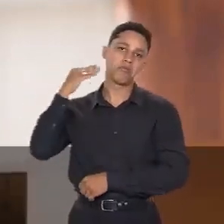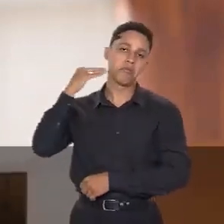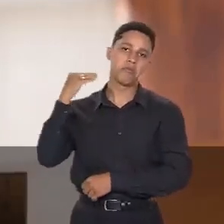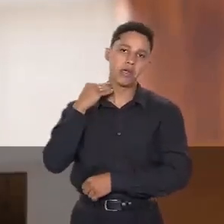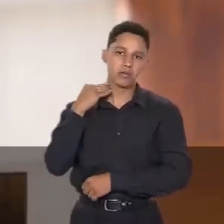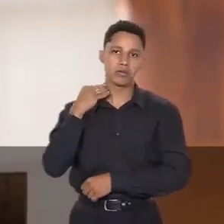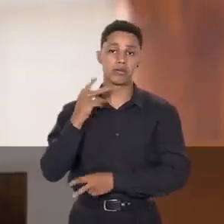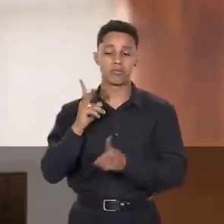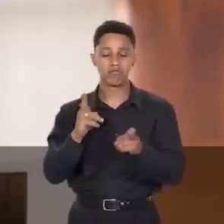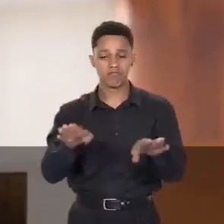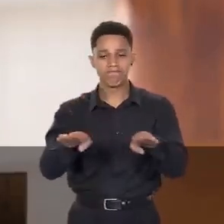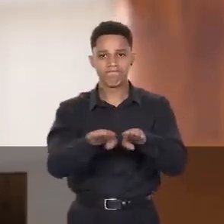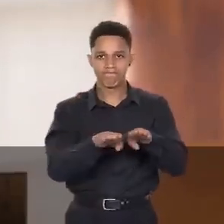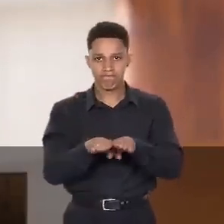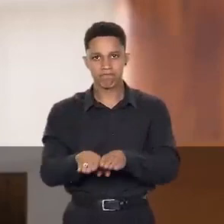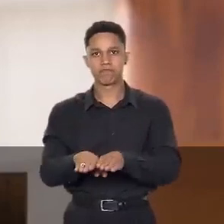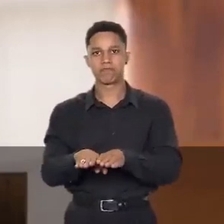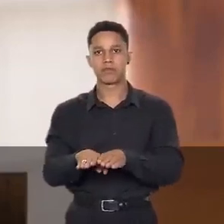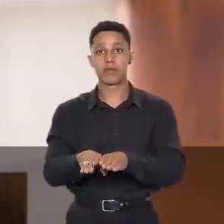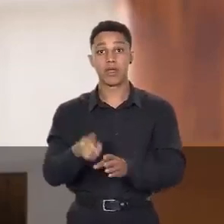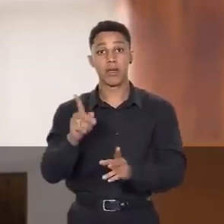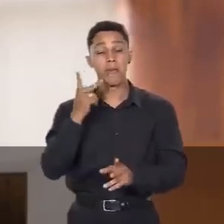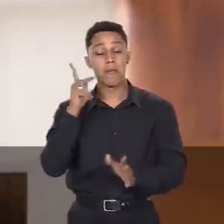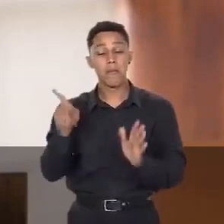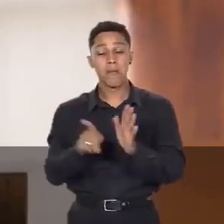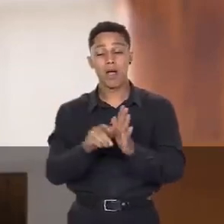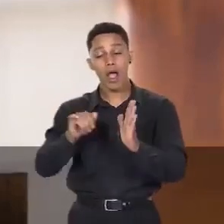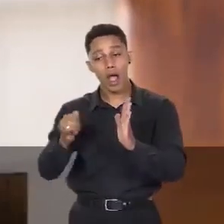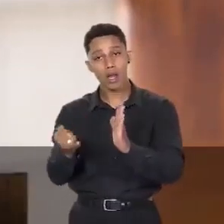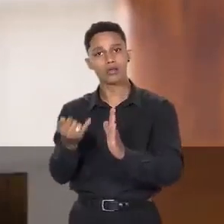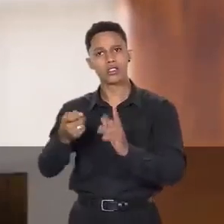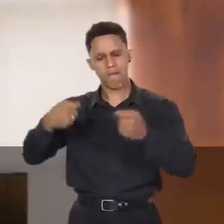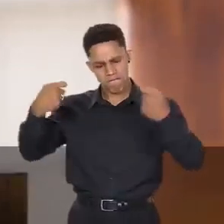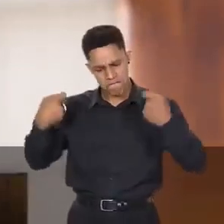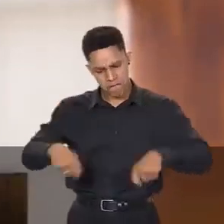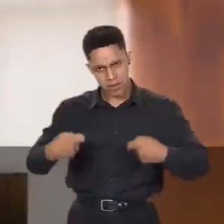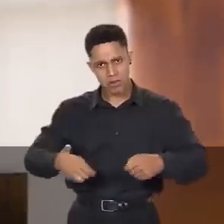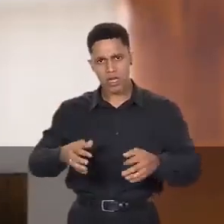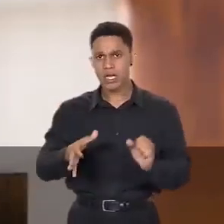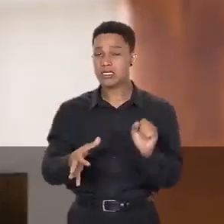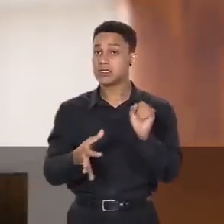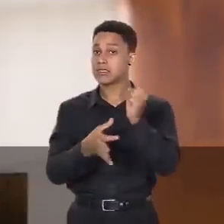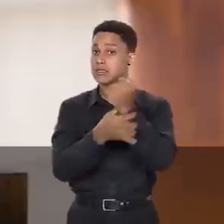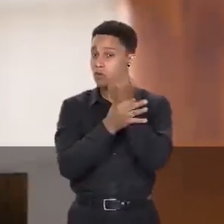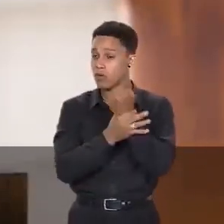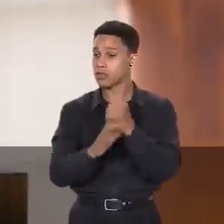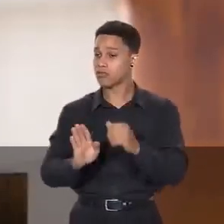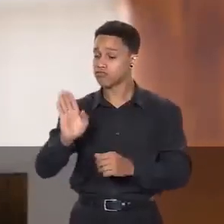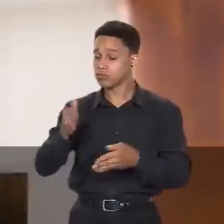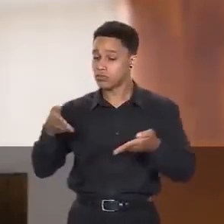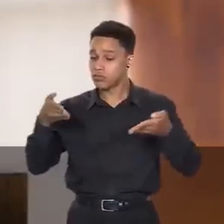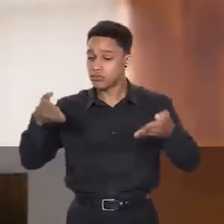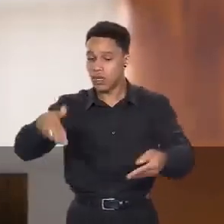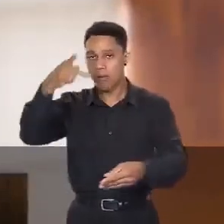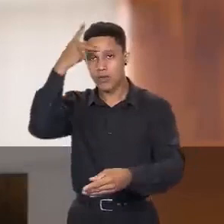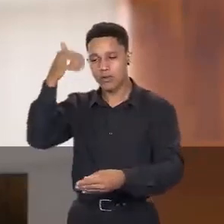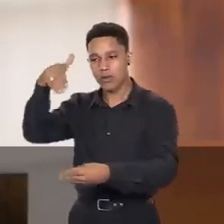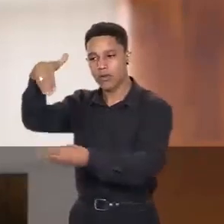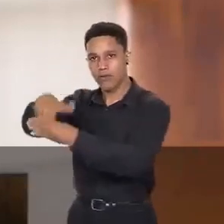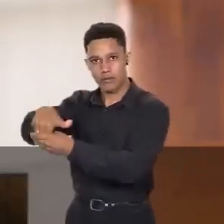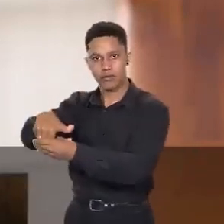Da mesma maneira, para garantir a necessária segurança da eleitora, do eleitor,